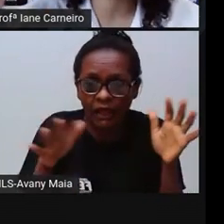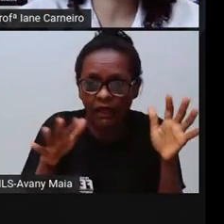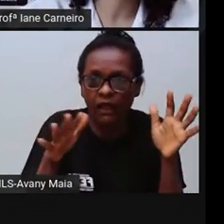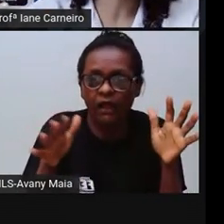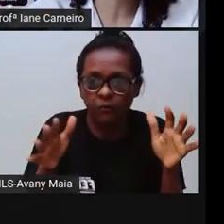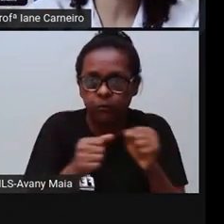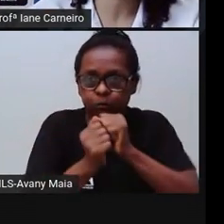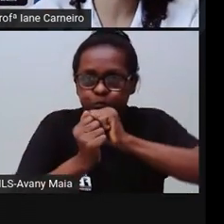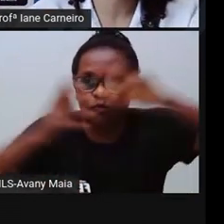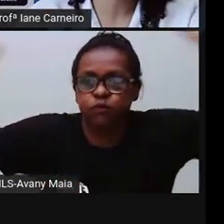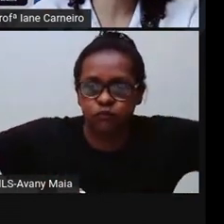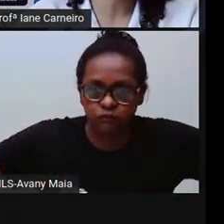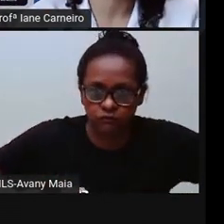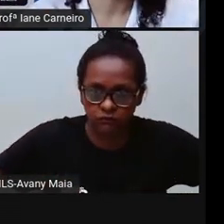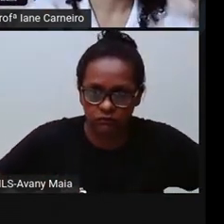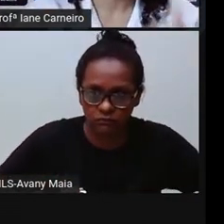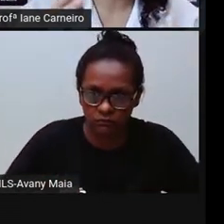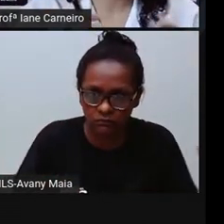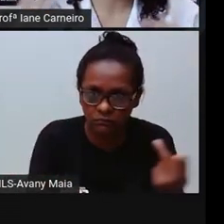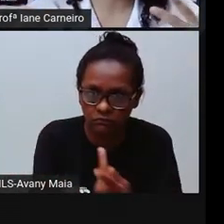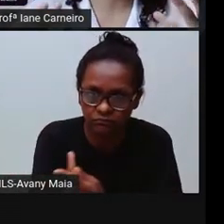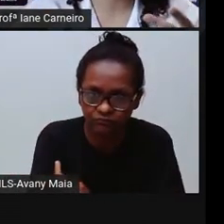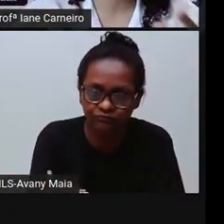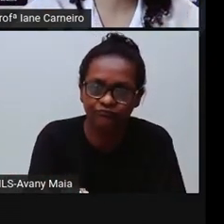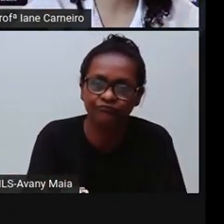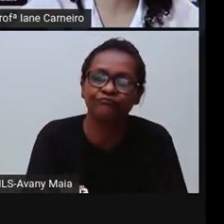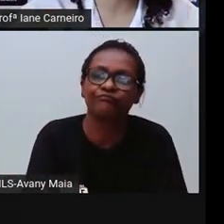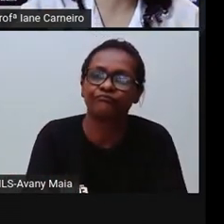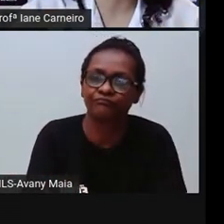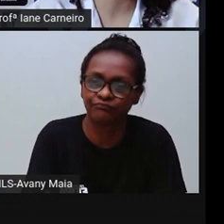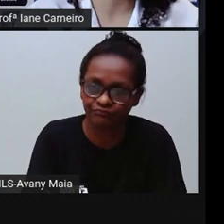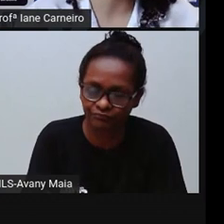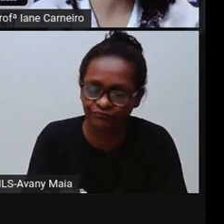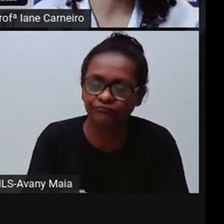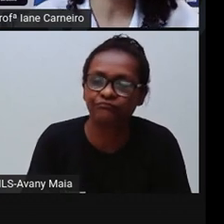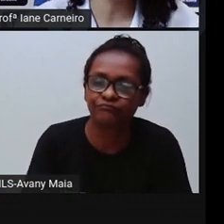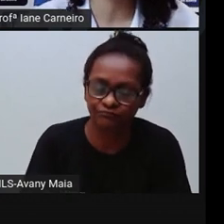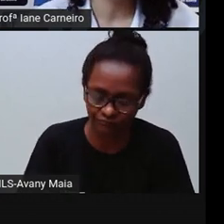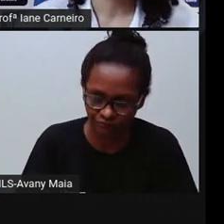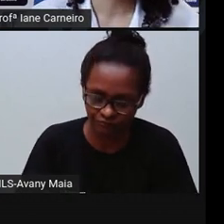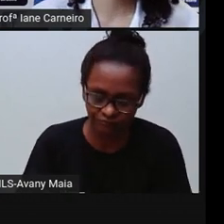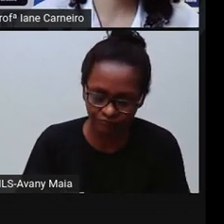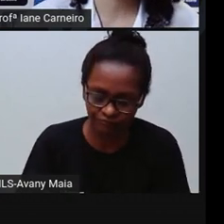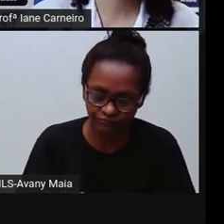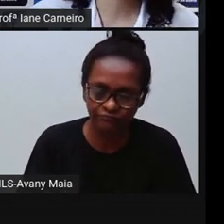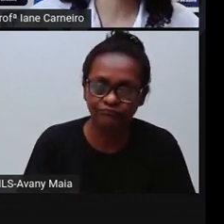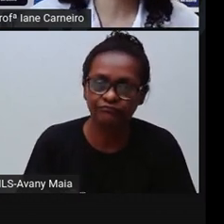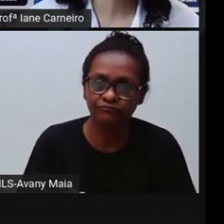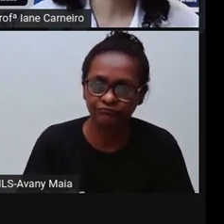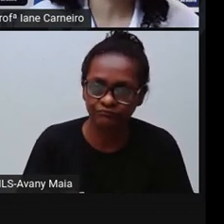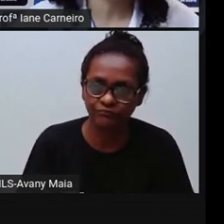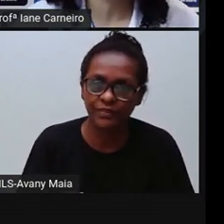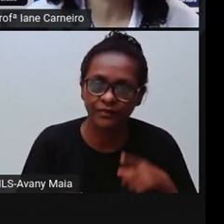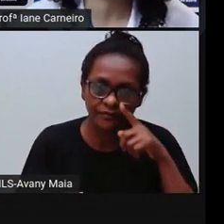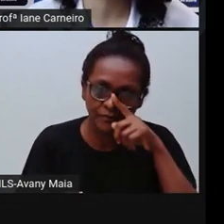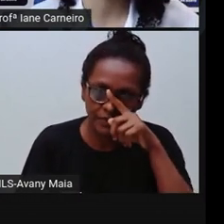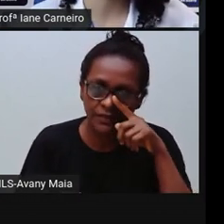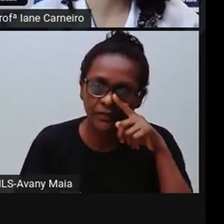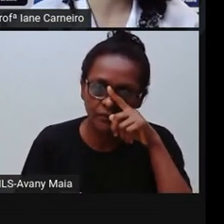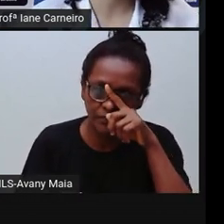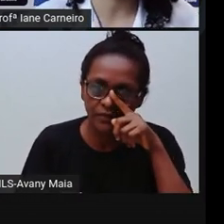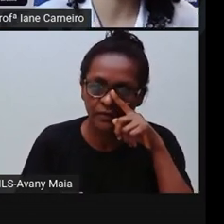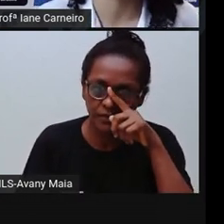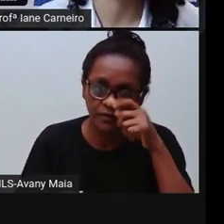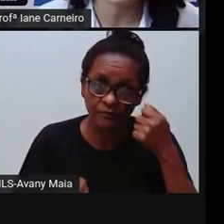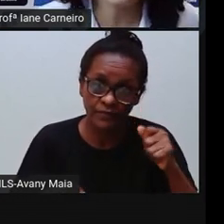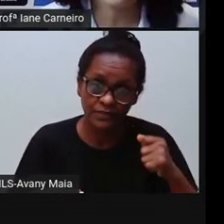De uma explosão, que acontece muito isso, enquanto as pessoas usam o celular carregando. Então, é um risco muito grande, e vocês têm que